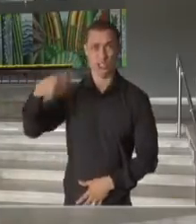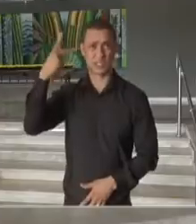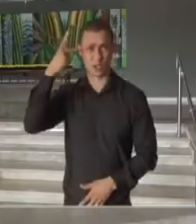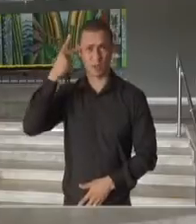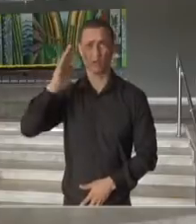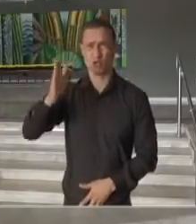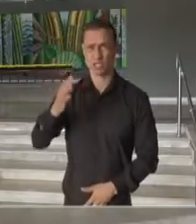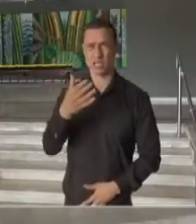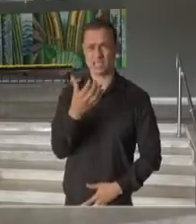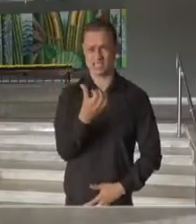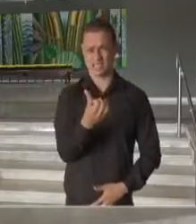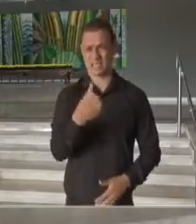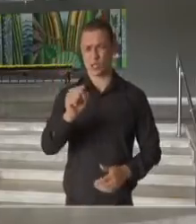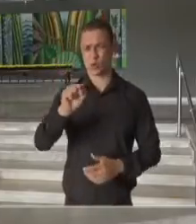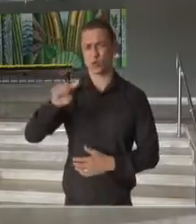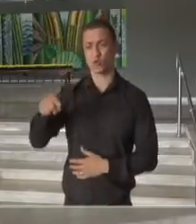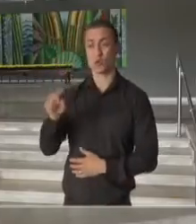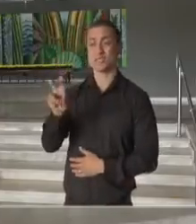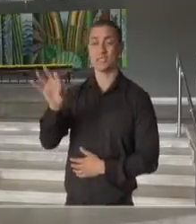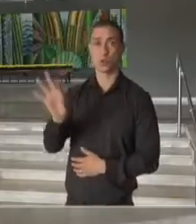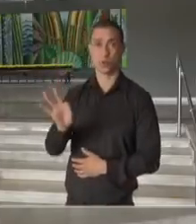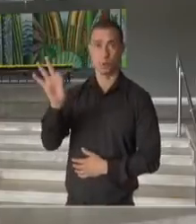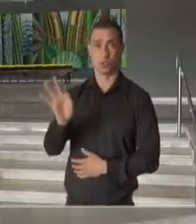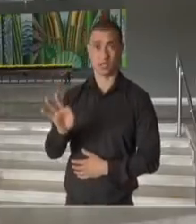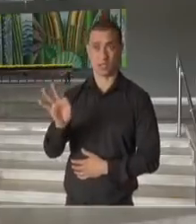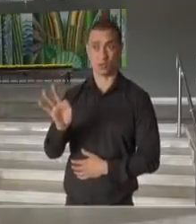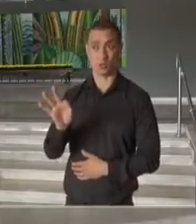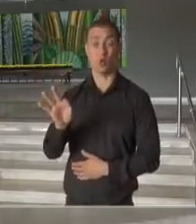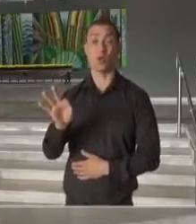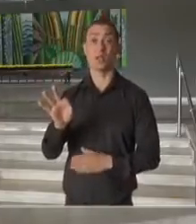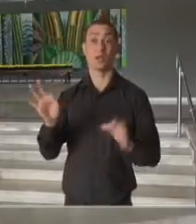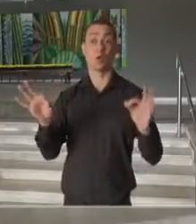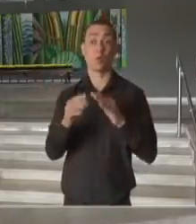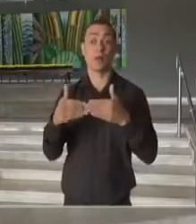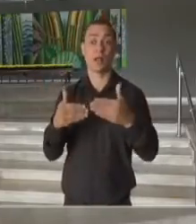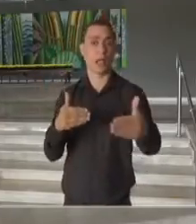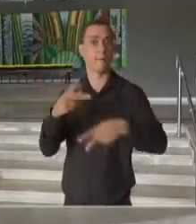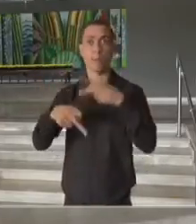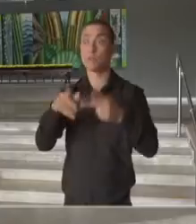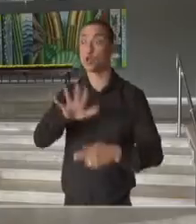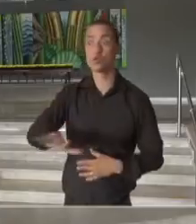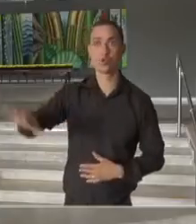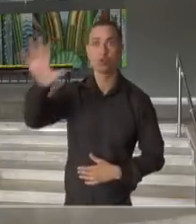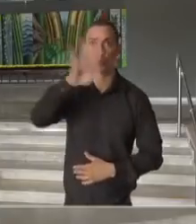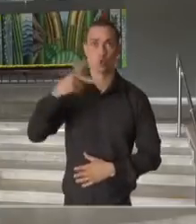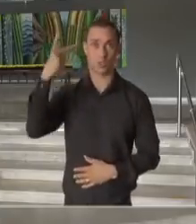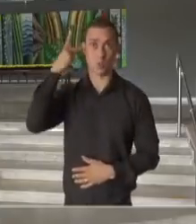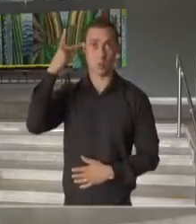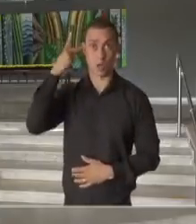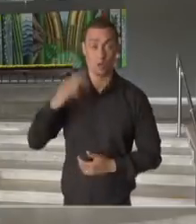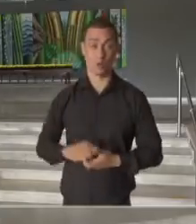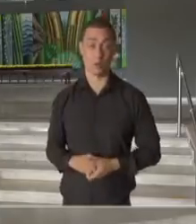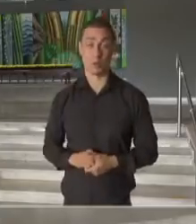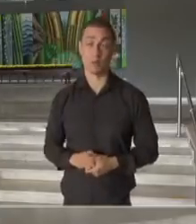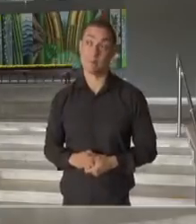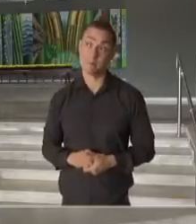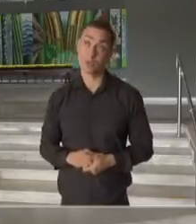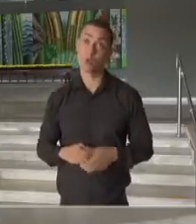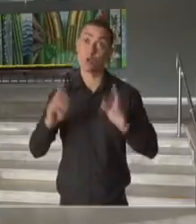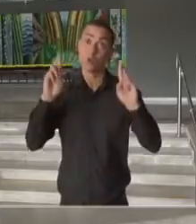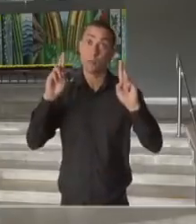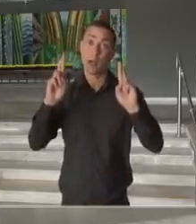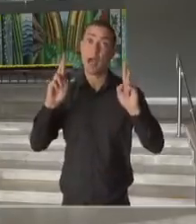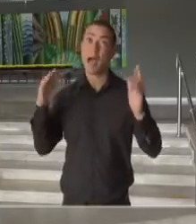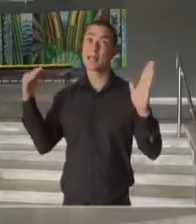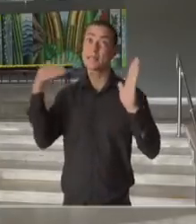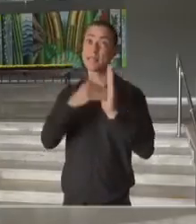68,5%, quando nós relacionamos a vacina em toda a população de São Paulo, nós esperamos que ela